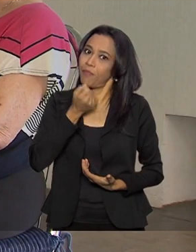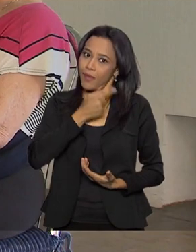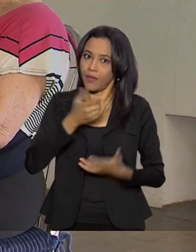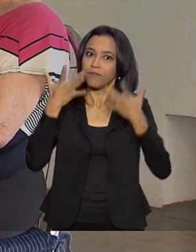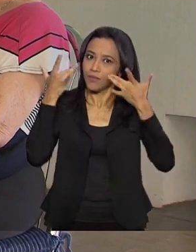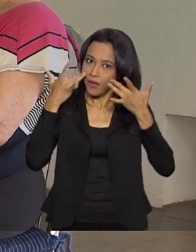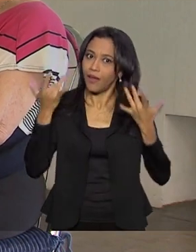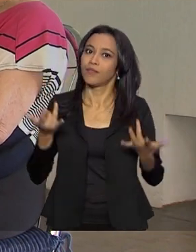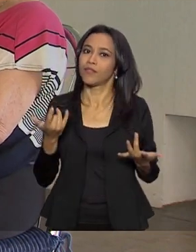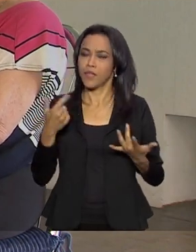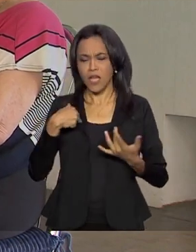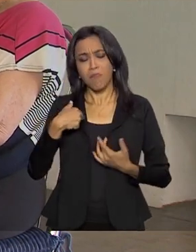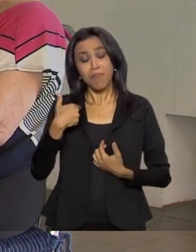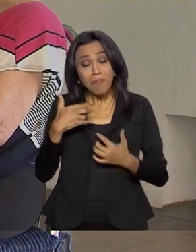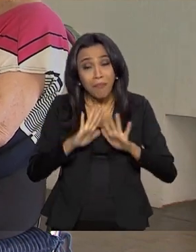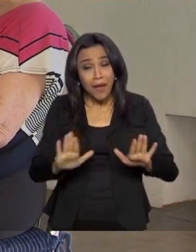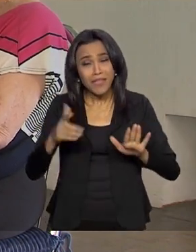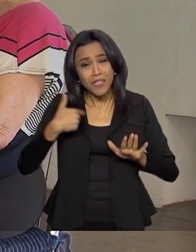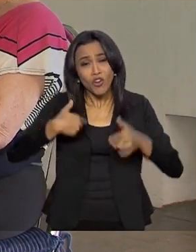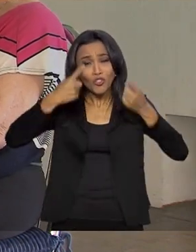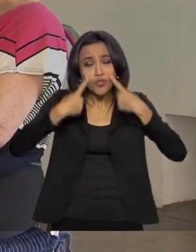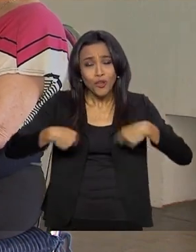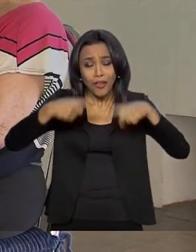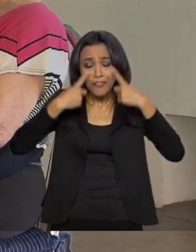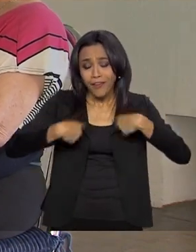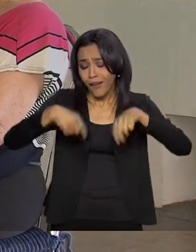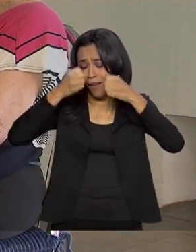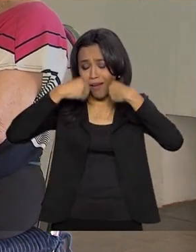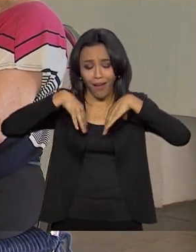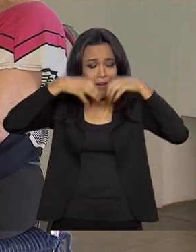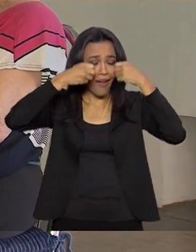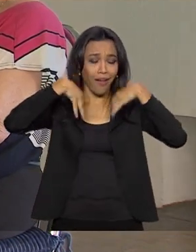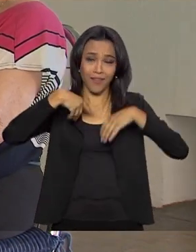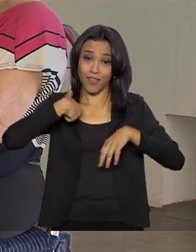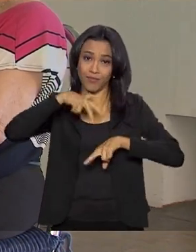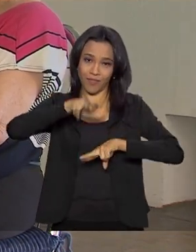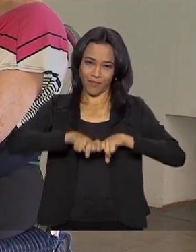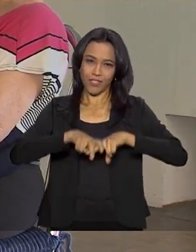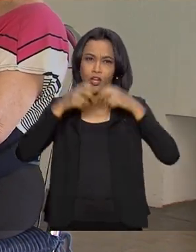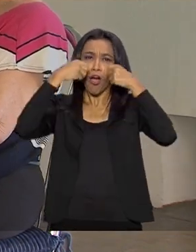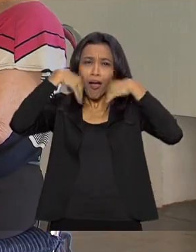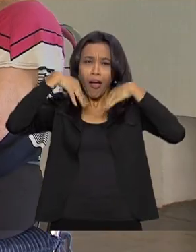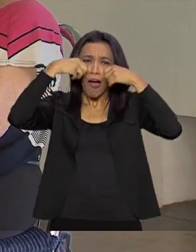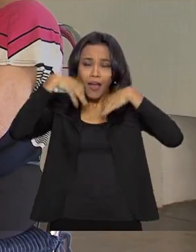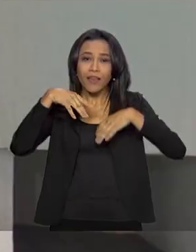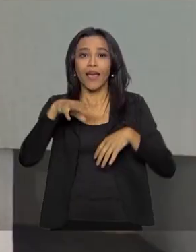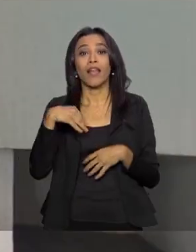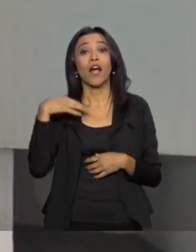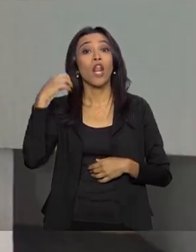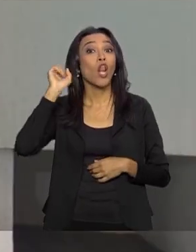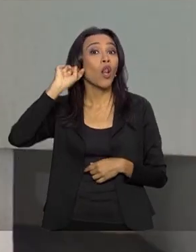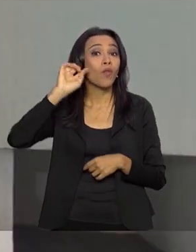era uma comédia. Mas eu chorei tanto, Sueli, eu chorei tanto, que era... Louca demais.